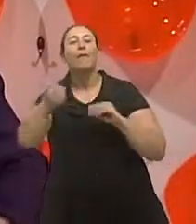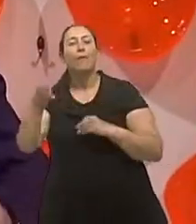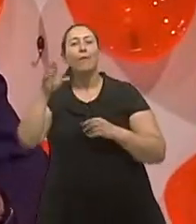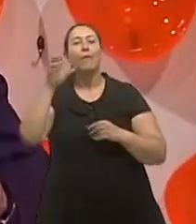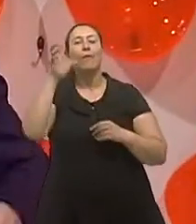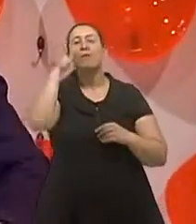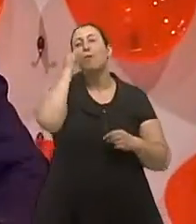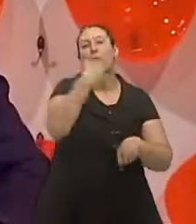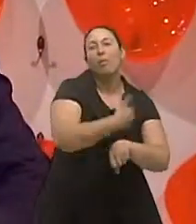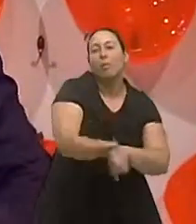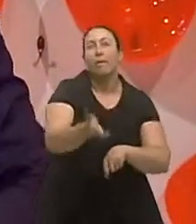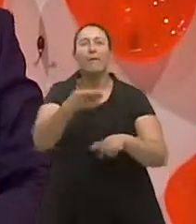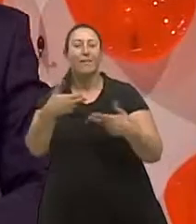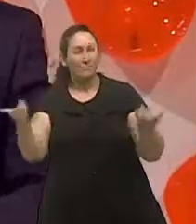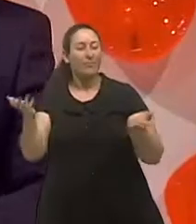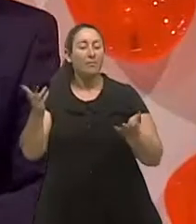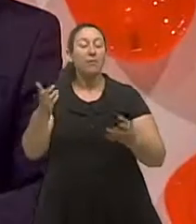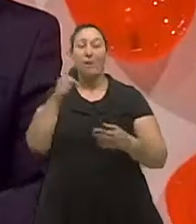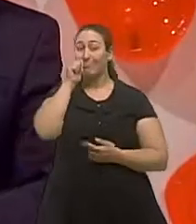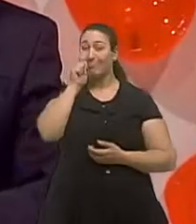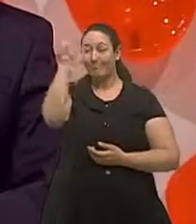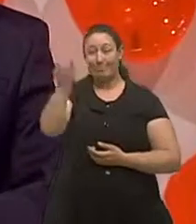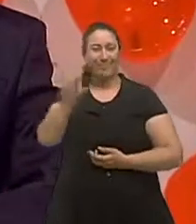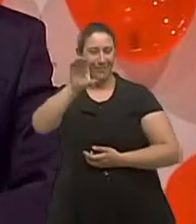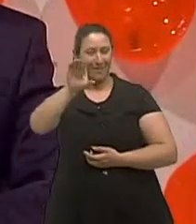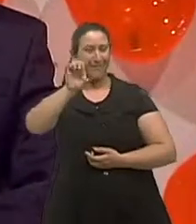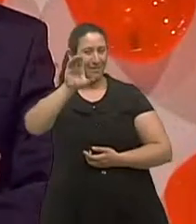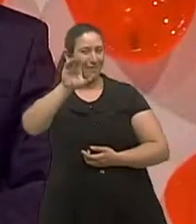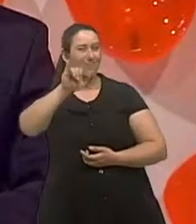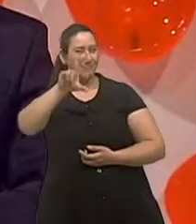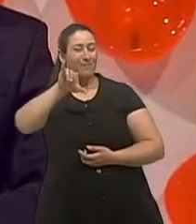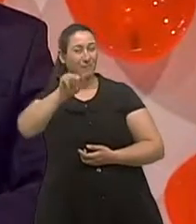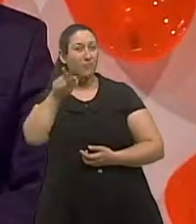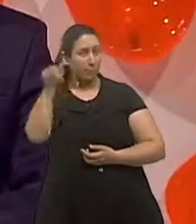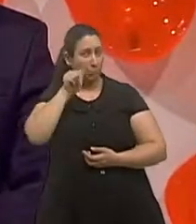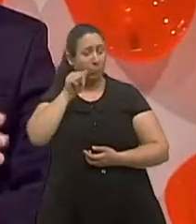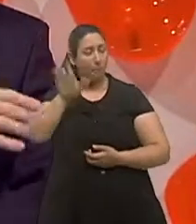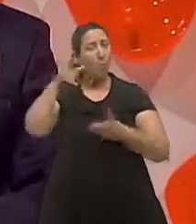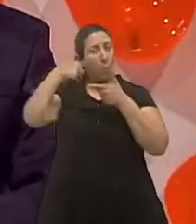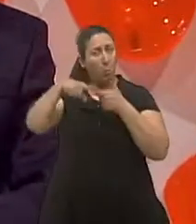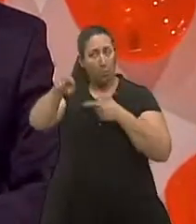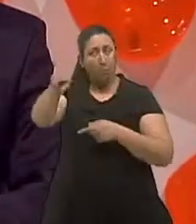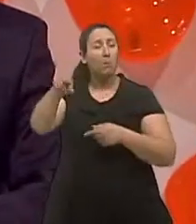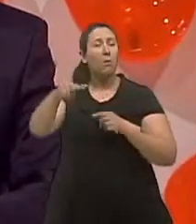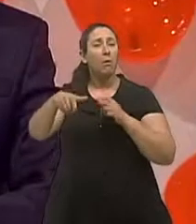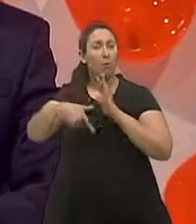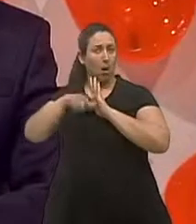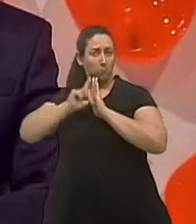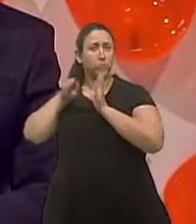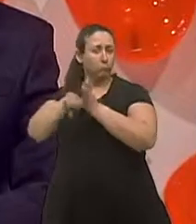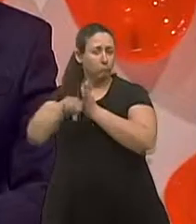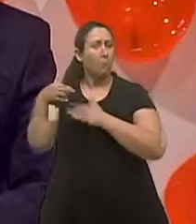mas algumas coisas como por exemplo o caso da Cecília ela teve que por uma questão de gravidade ou de diagnóstico médico